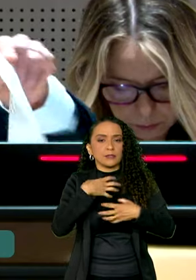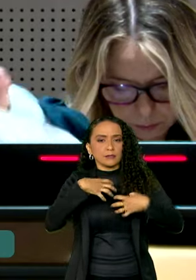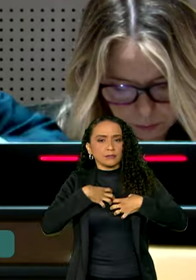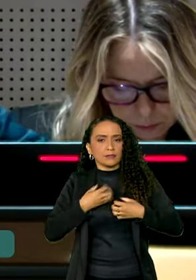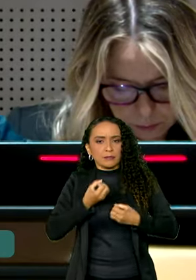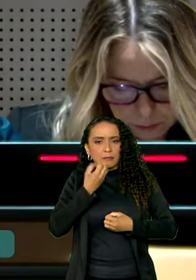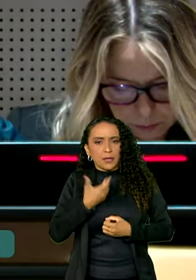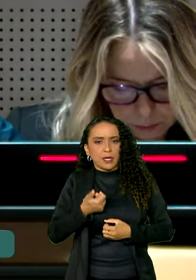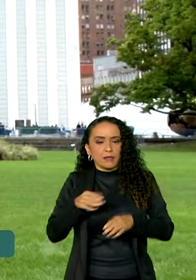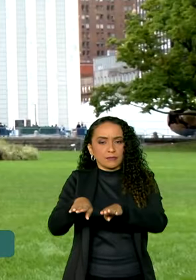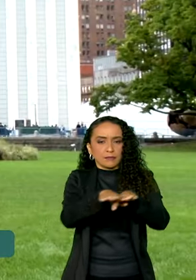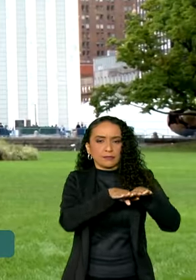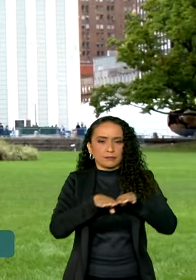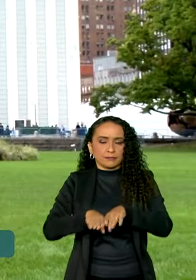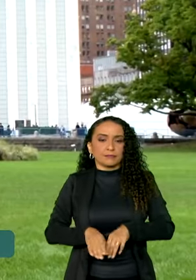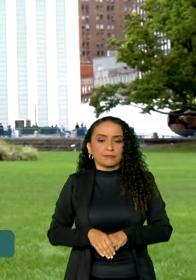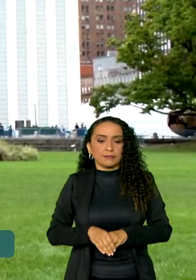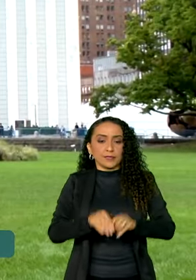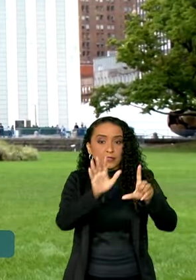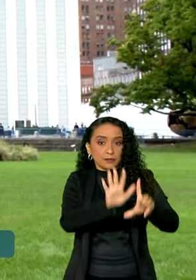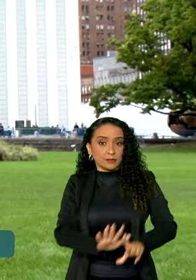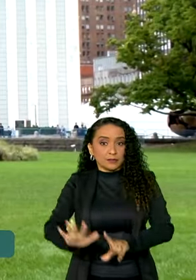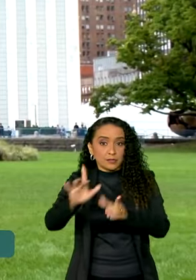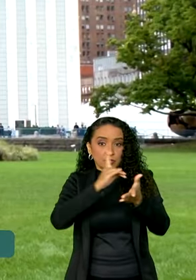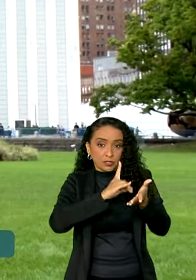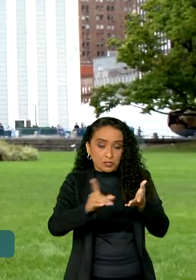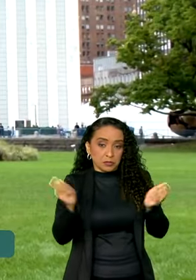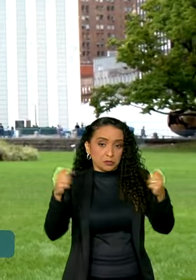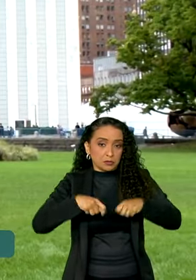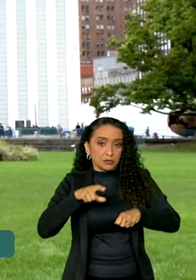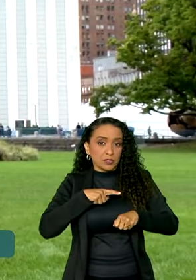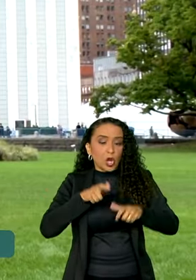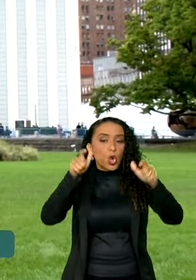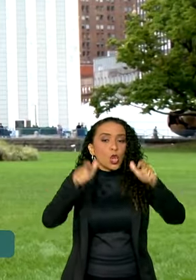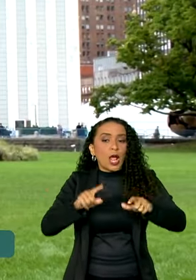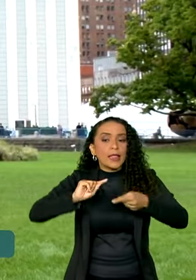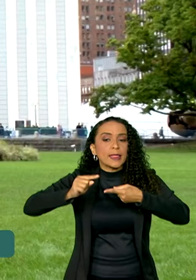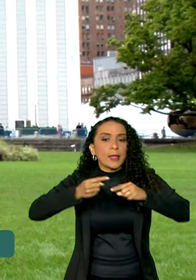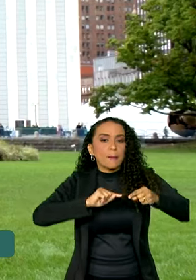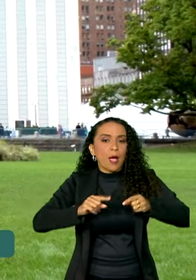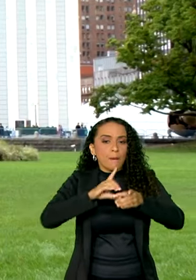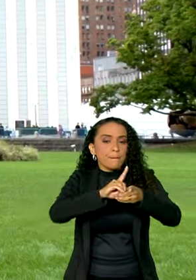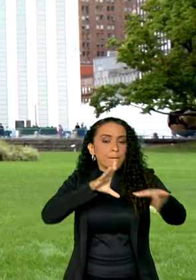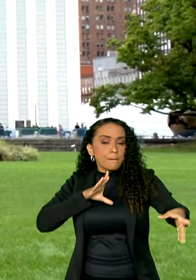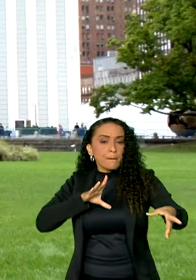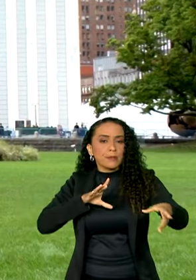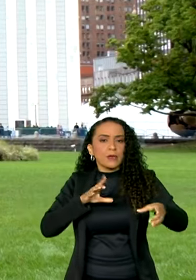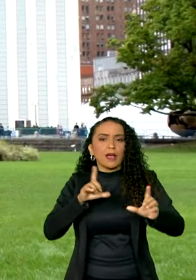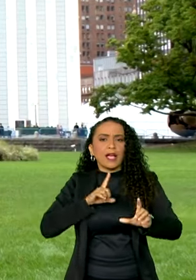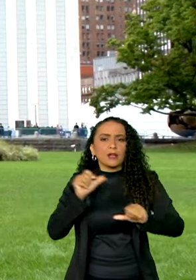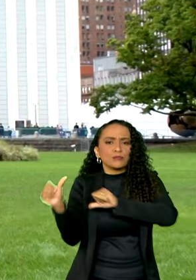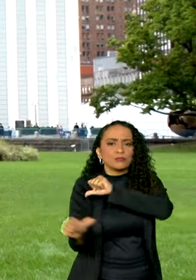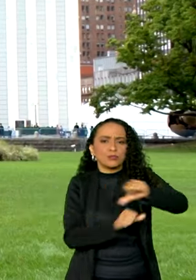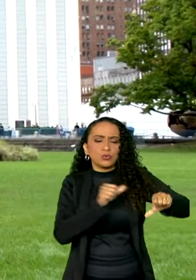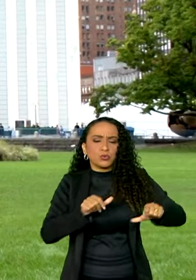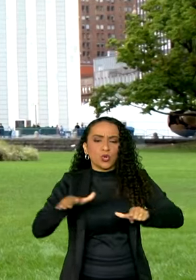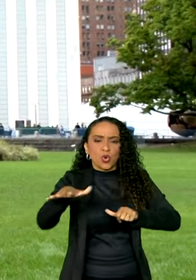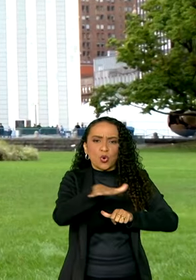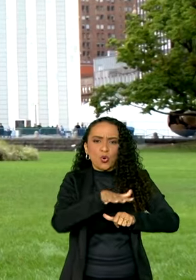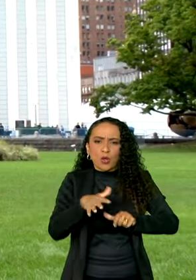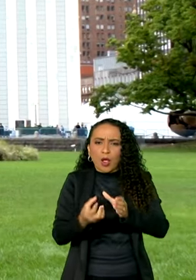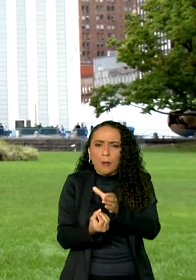e da equidade. As plataformas digitais, que deveriam ser espaços democráticos de debate, estão se tornando terrenos